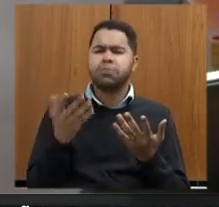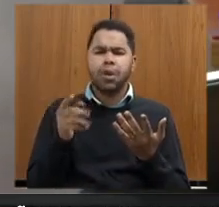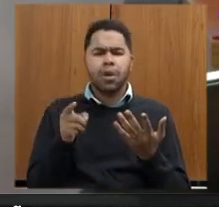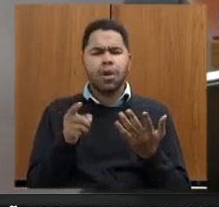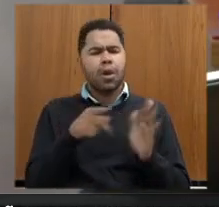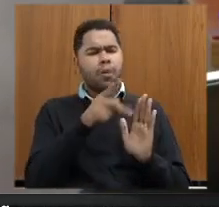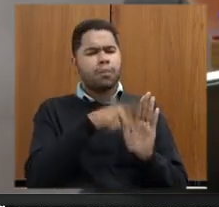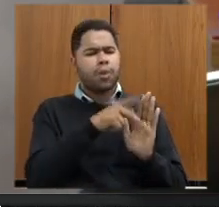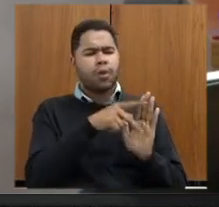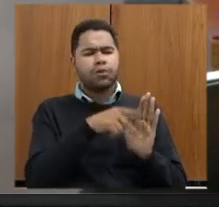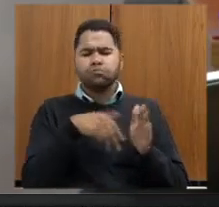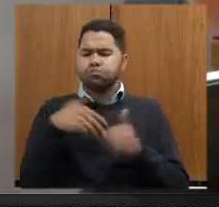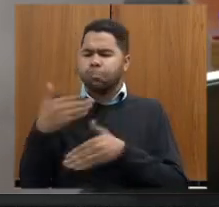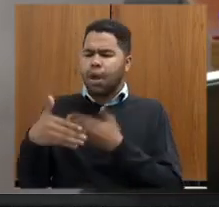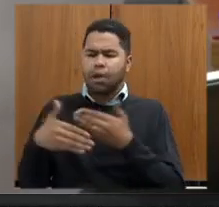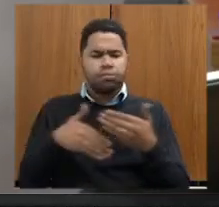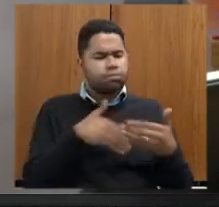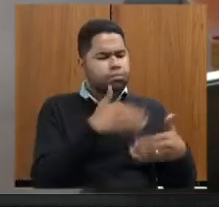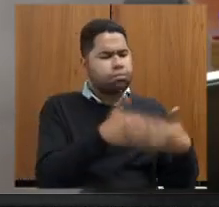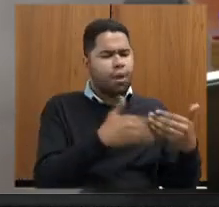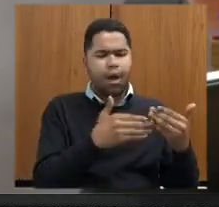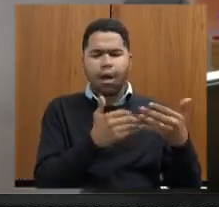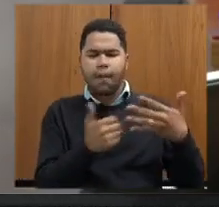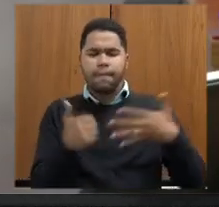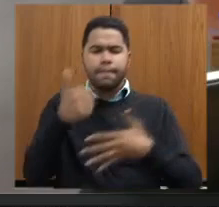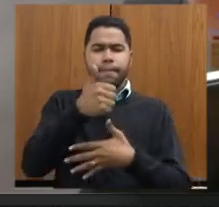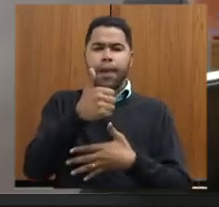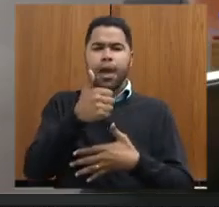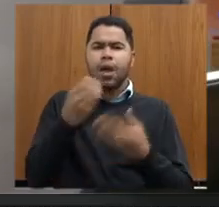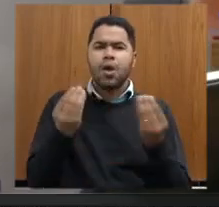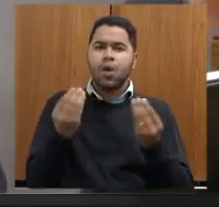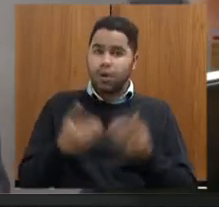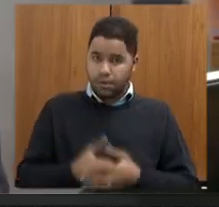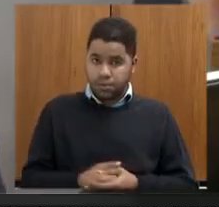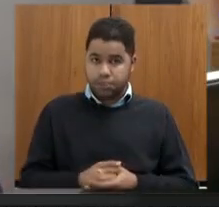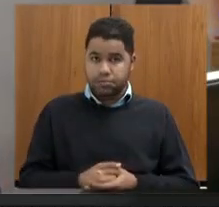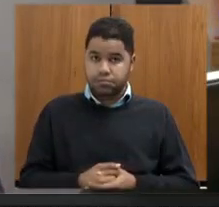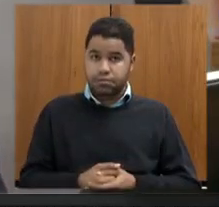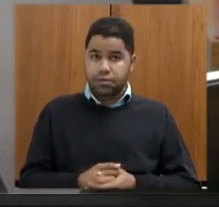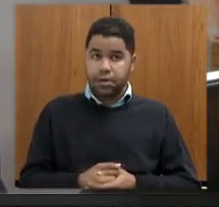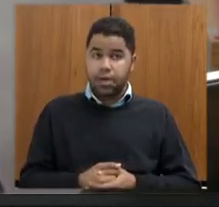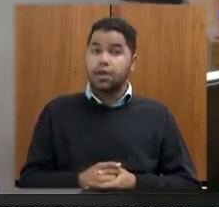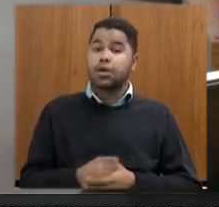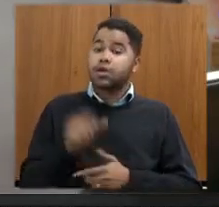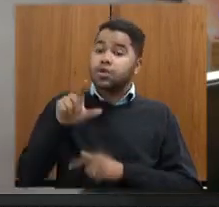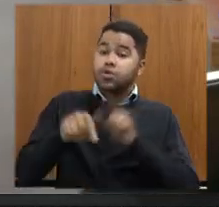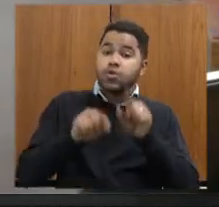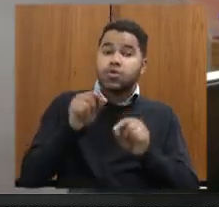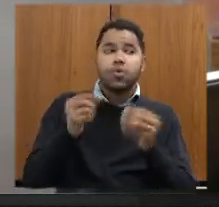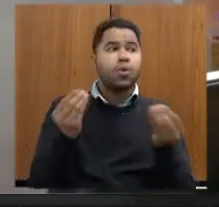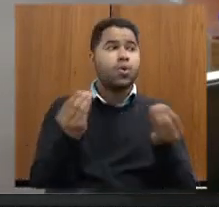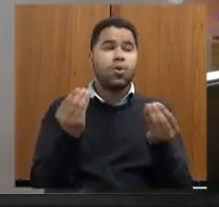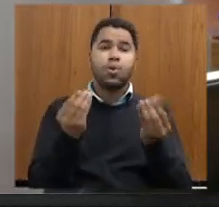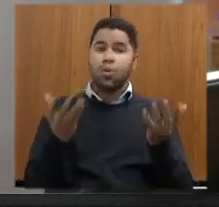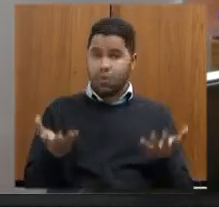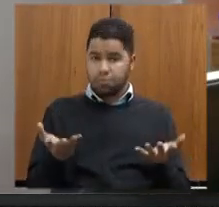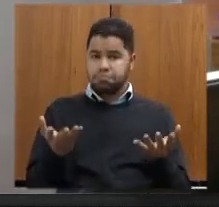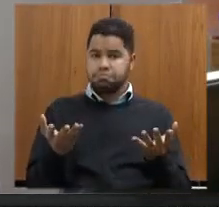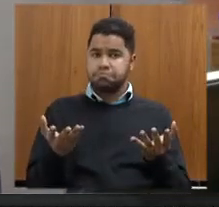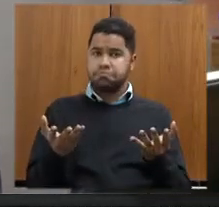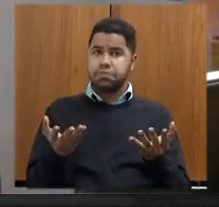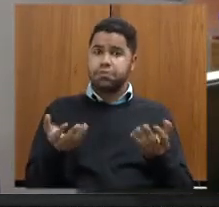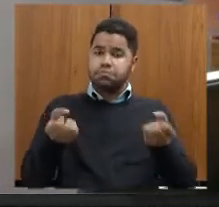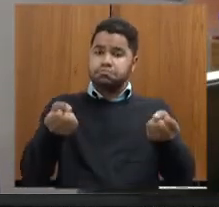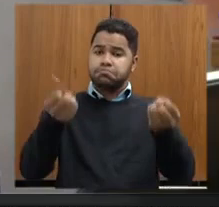processo seja colocado na pauta de projetos prioritários como que é feita essa escolha e eu quero que a senhora possa